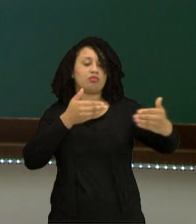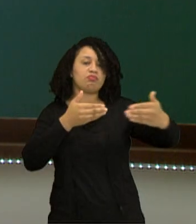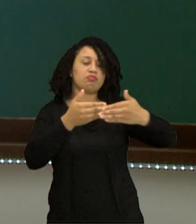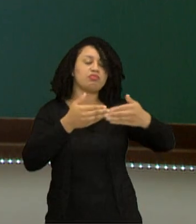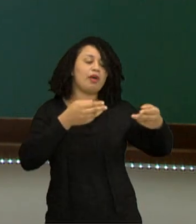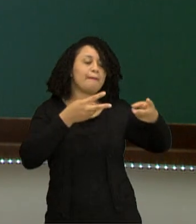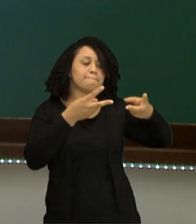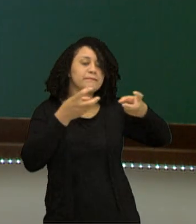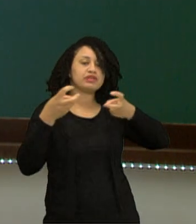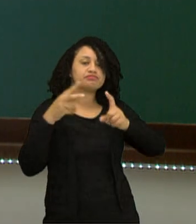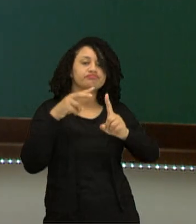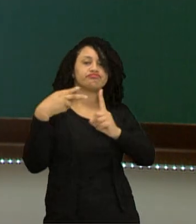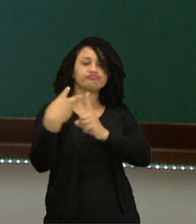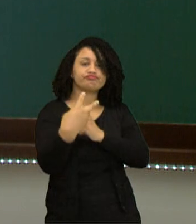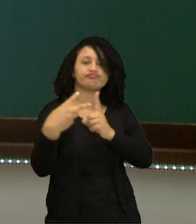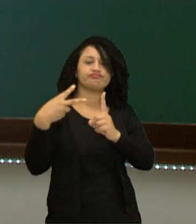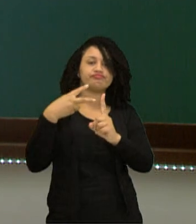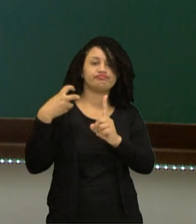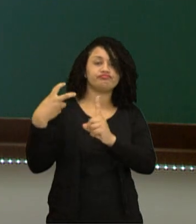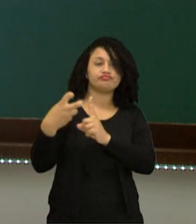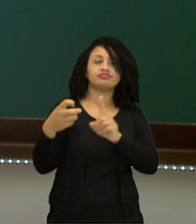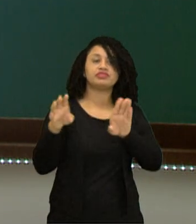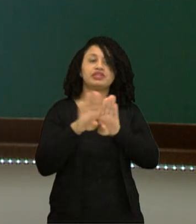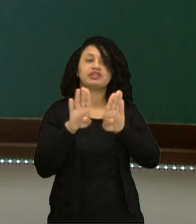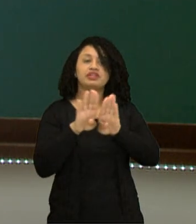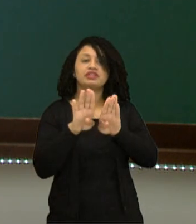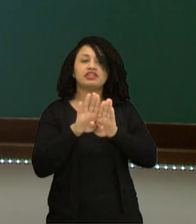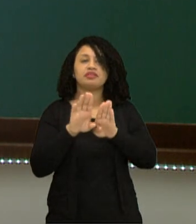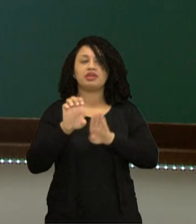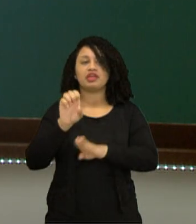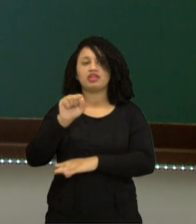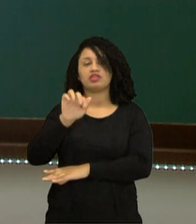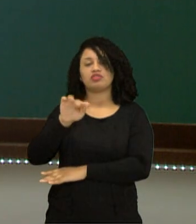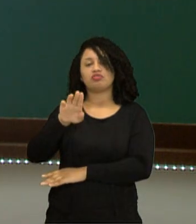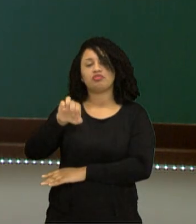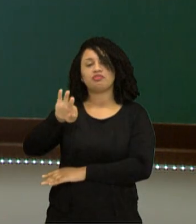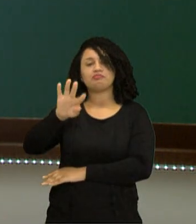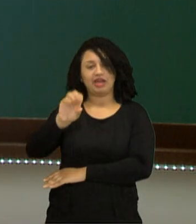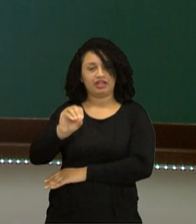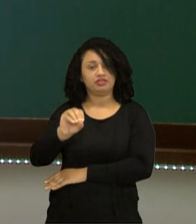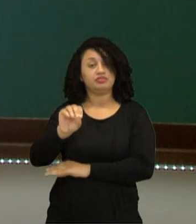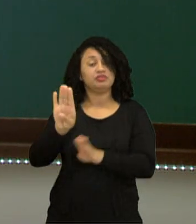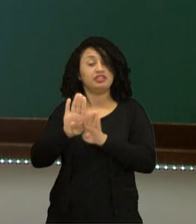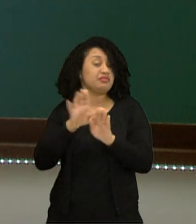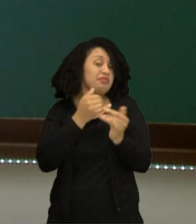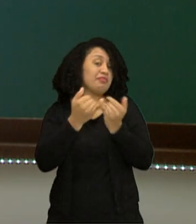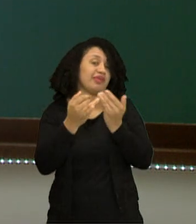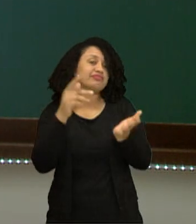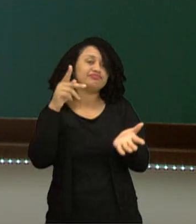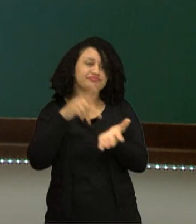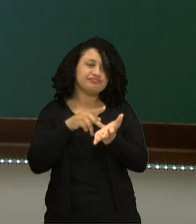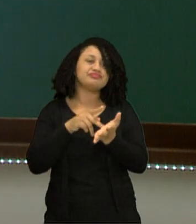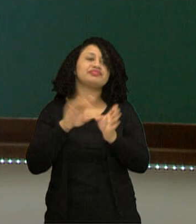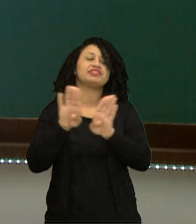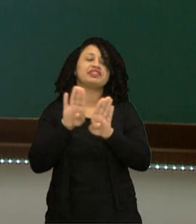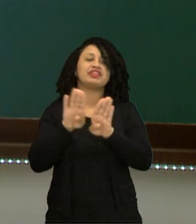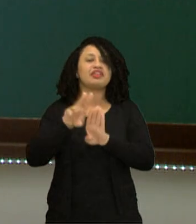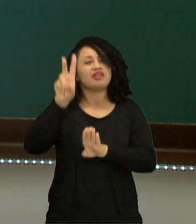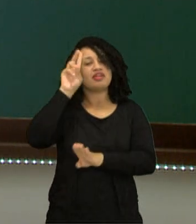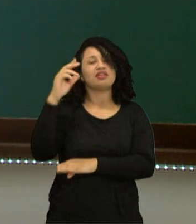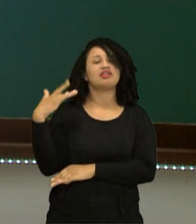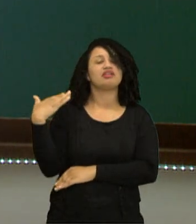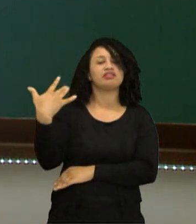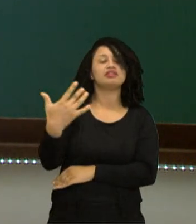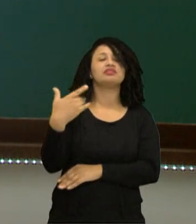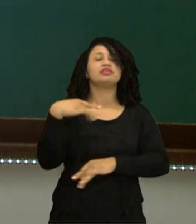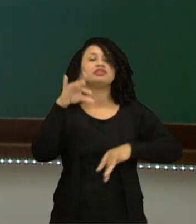perspectiva, realismo e o esfumato, além de resgatar o teatro greco-romano e